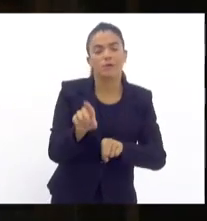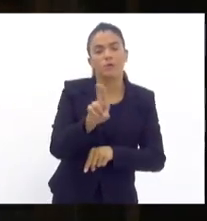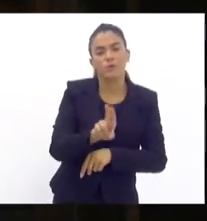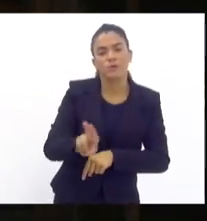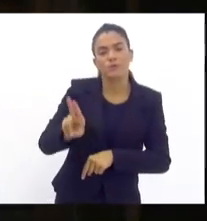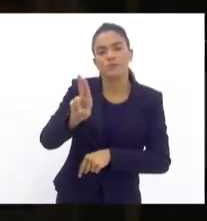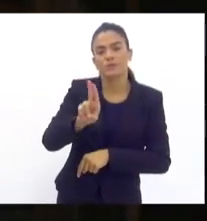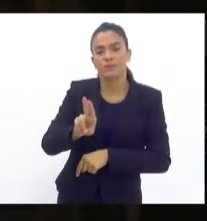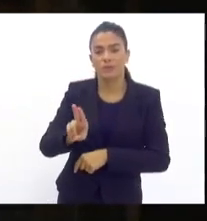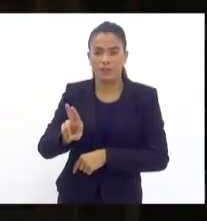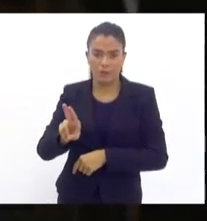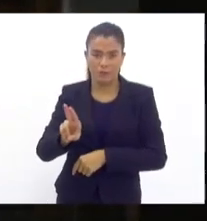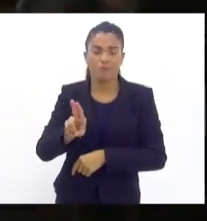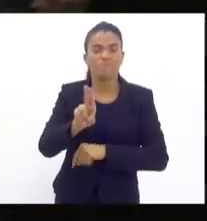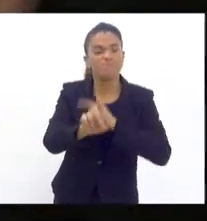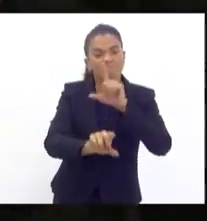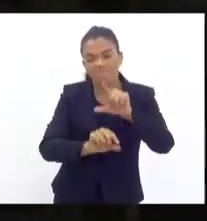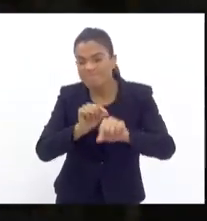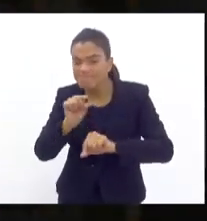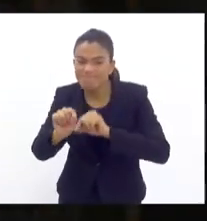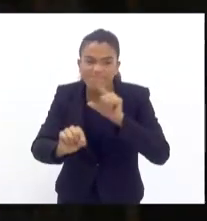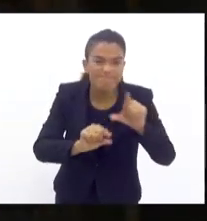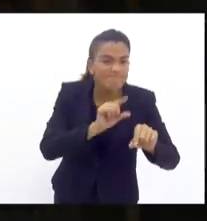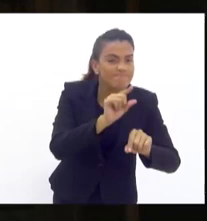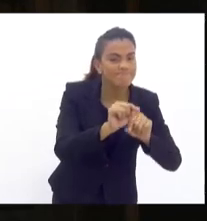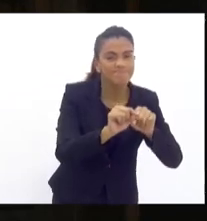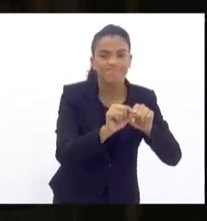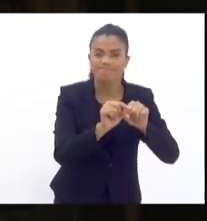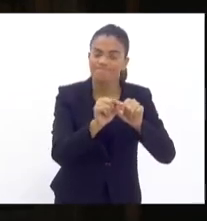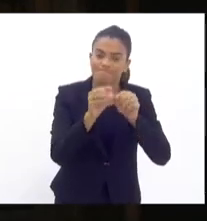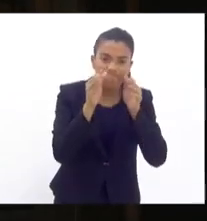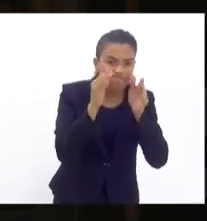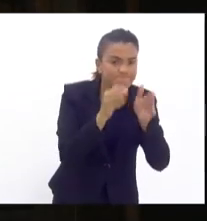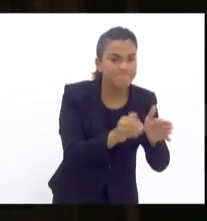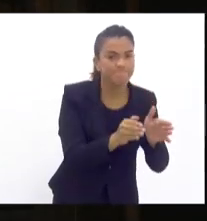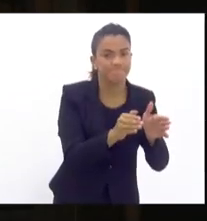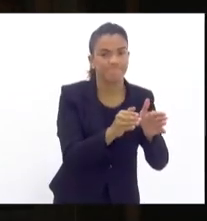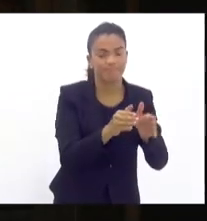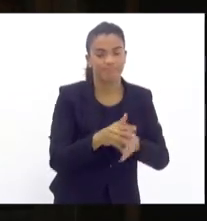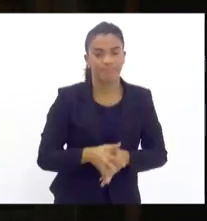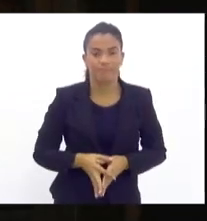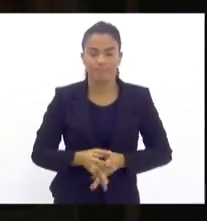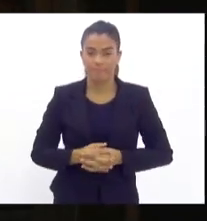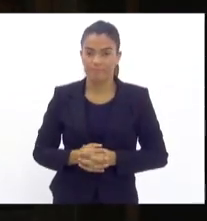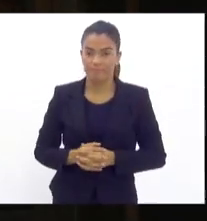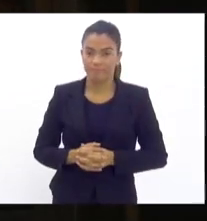escolha muito bem dirigida em cima de tem que ser.